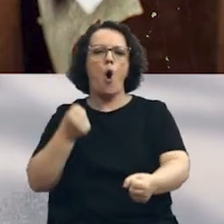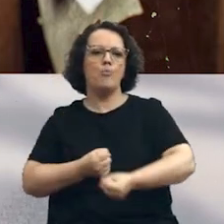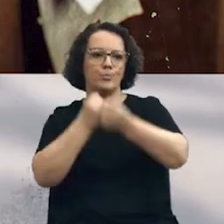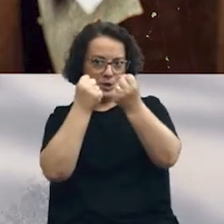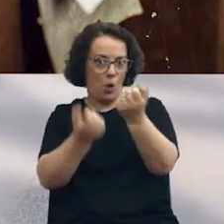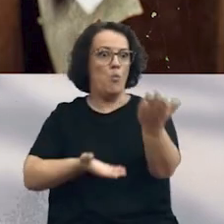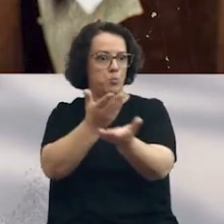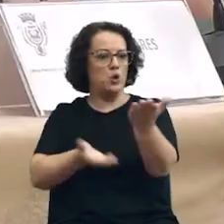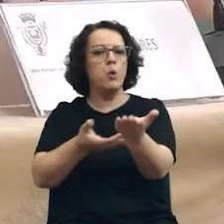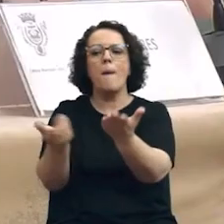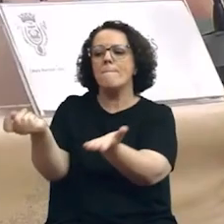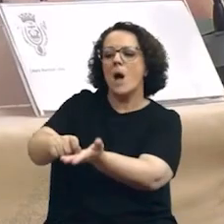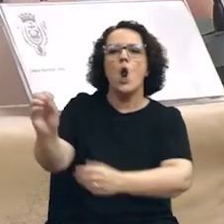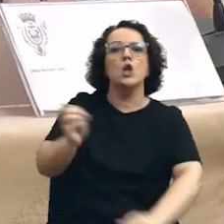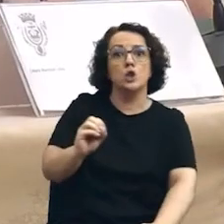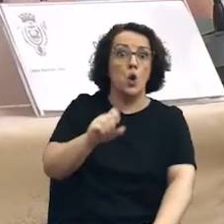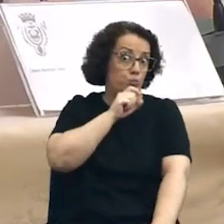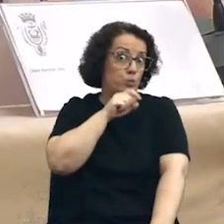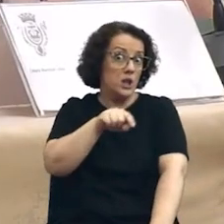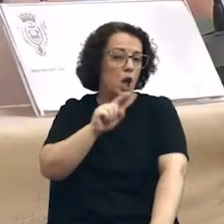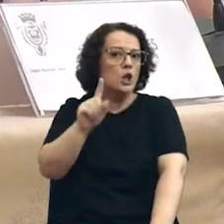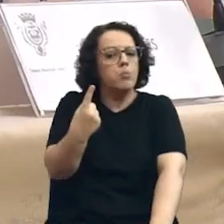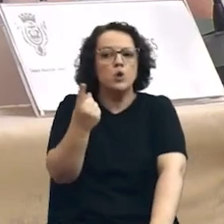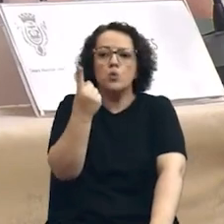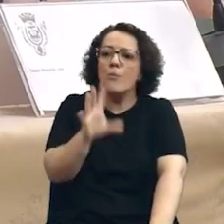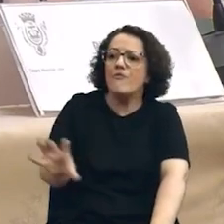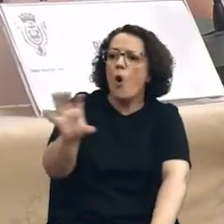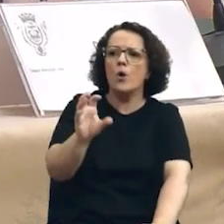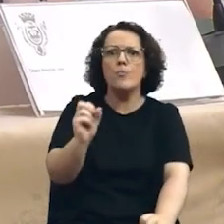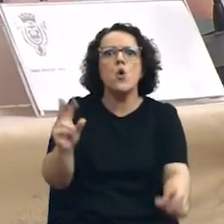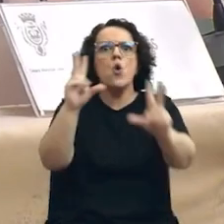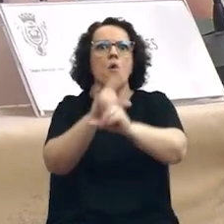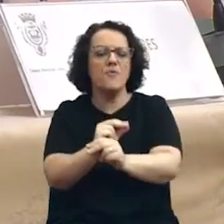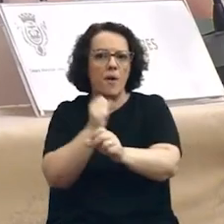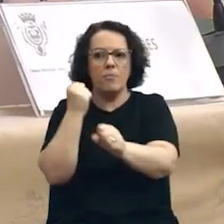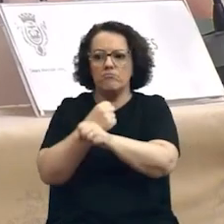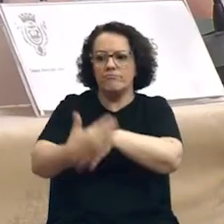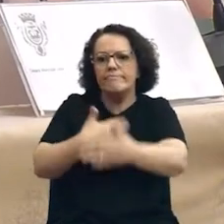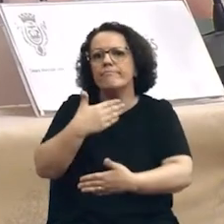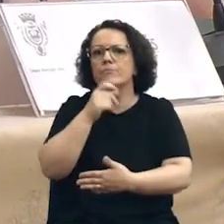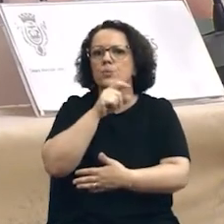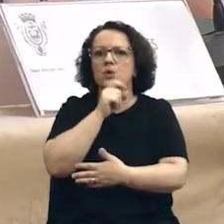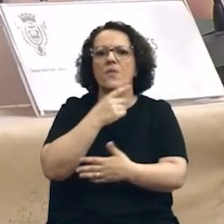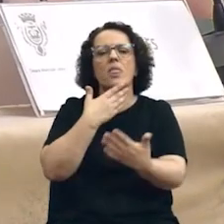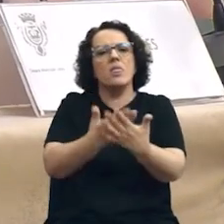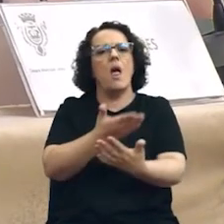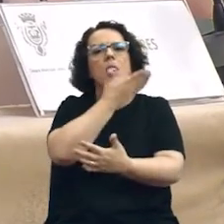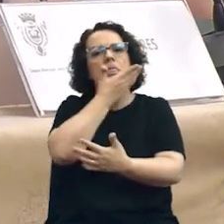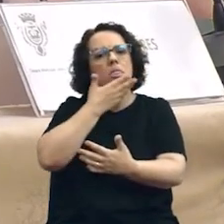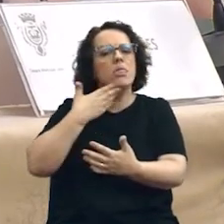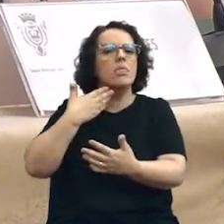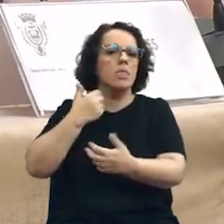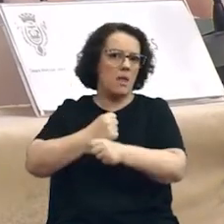têm sido agendadas. Talvez até descobríssemos aí uma nova maneira de trabalhar, em que as coisas funcionassem também de forma mais